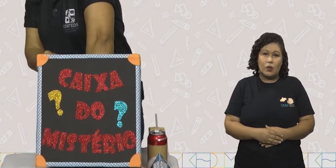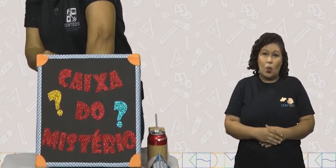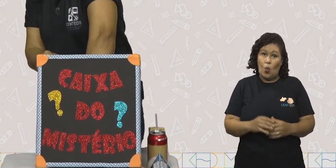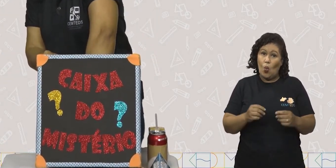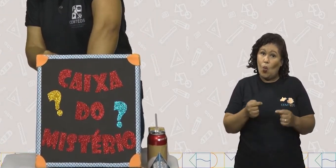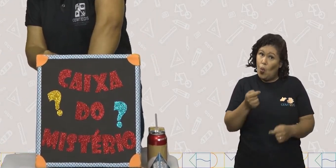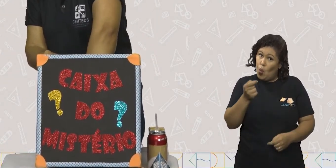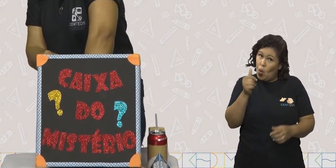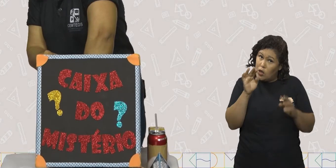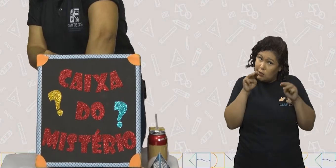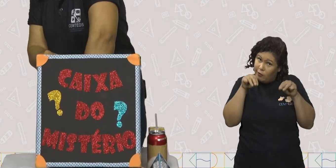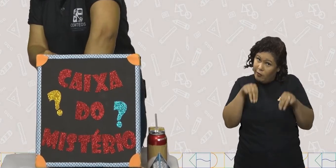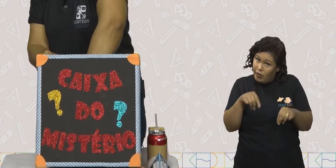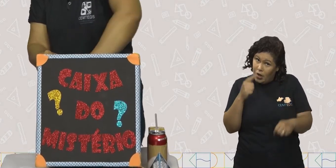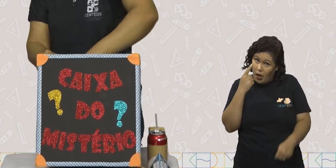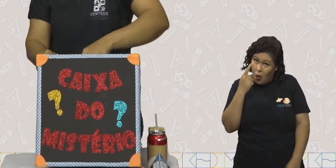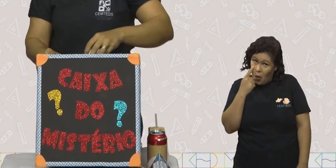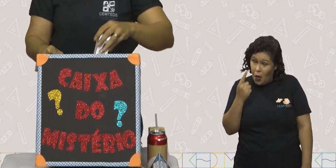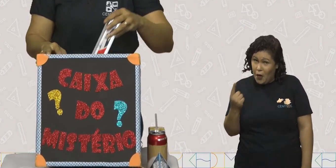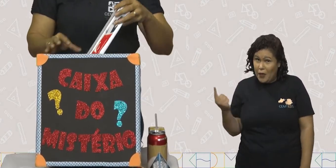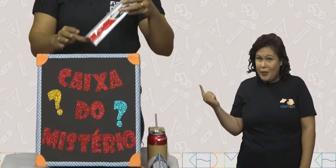Já está terminando.